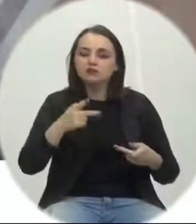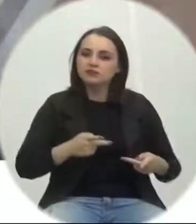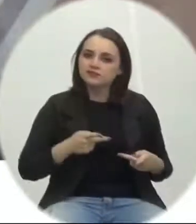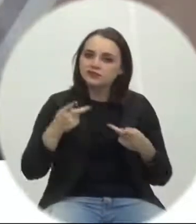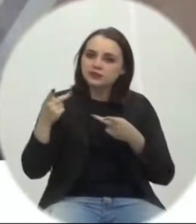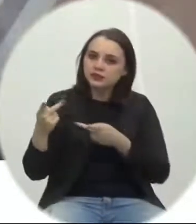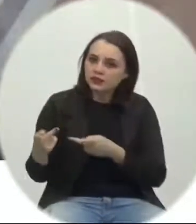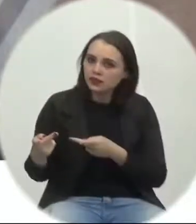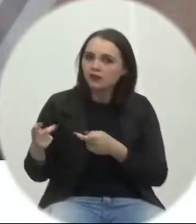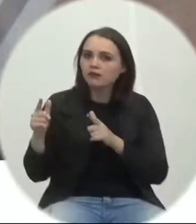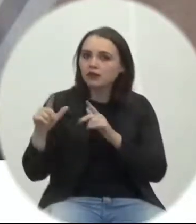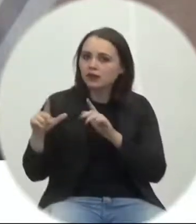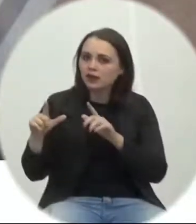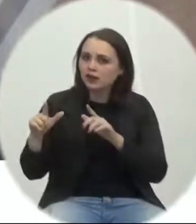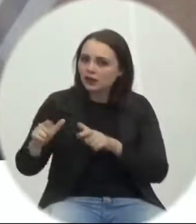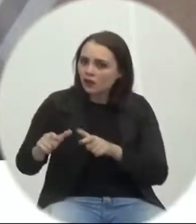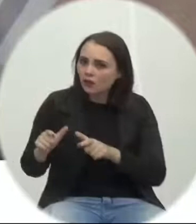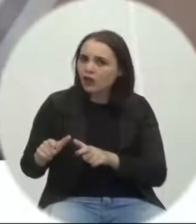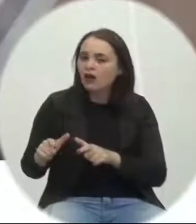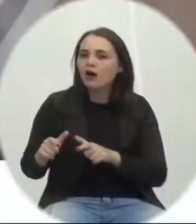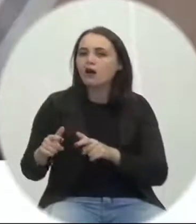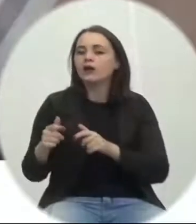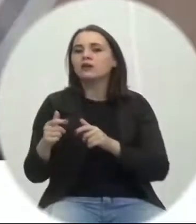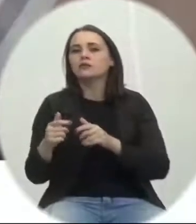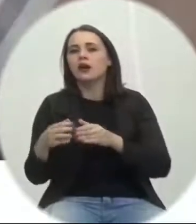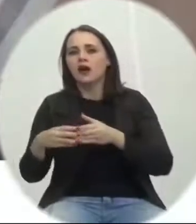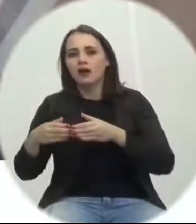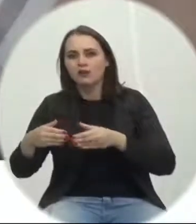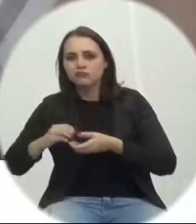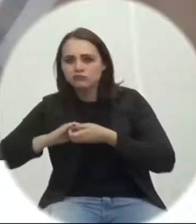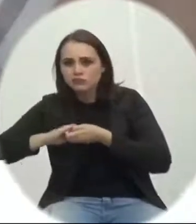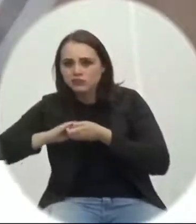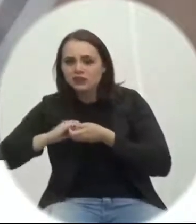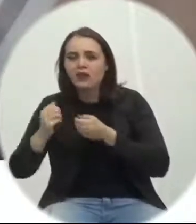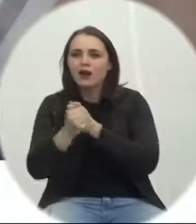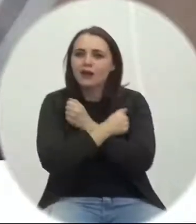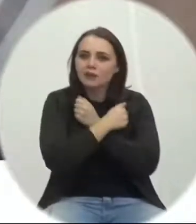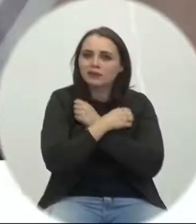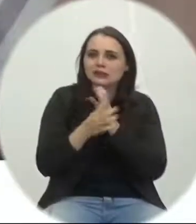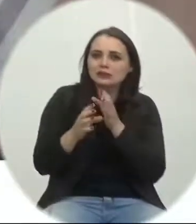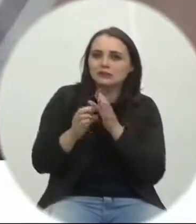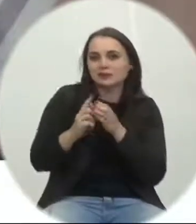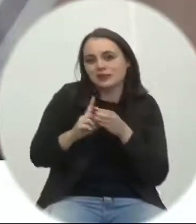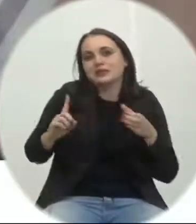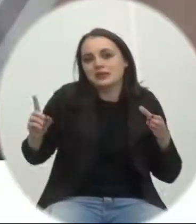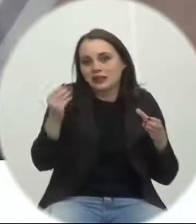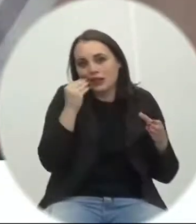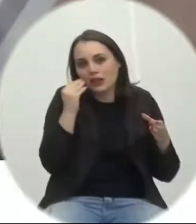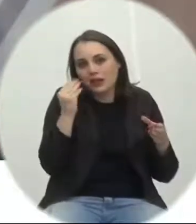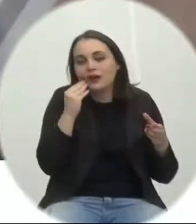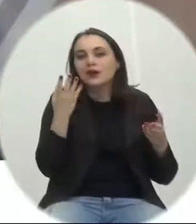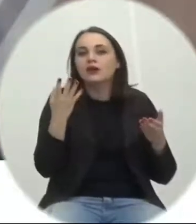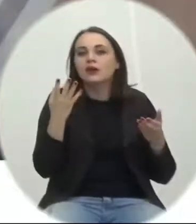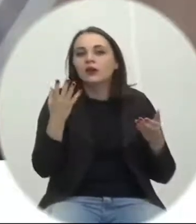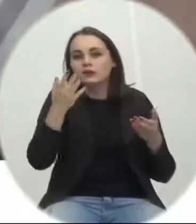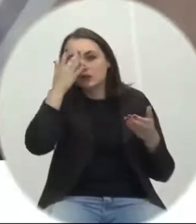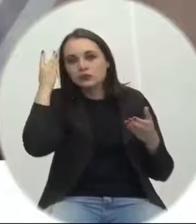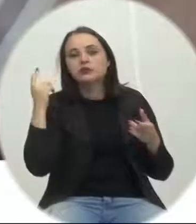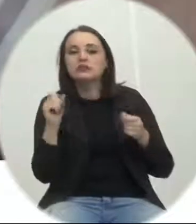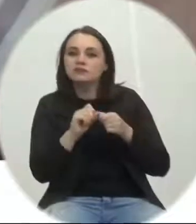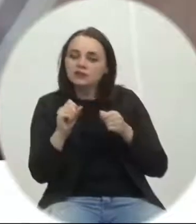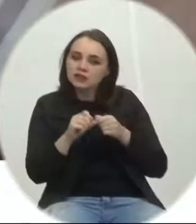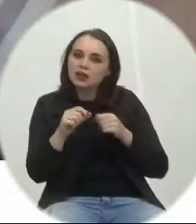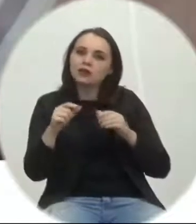de cumprimento, abraçando, à distância, obviamente, os idealizadores